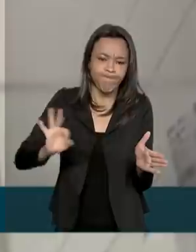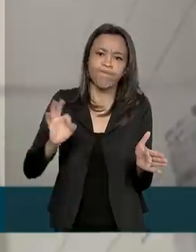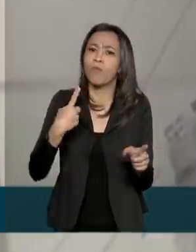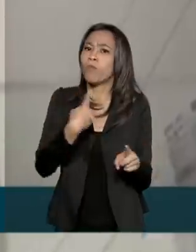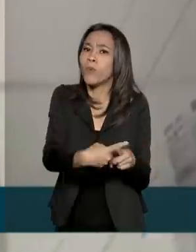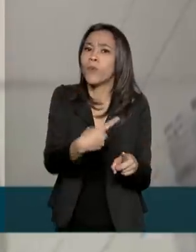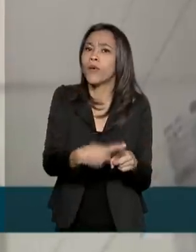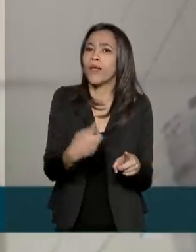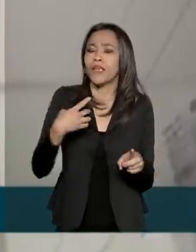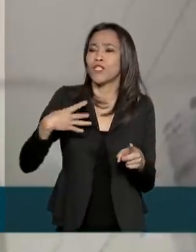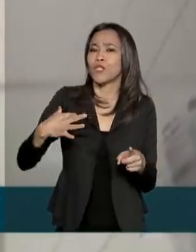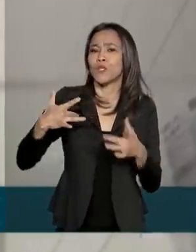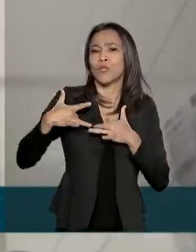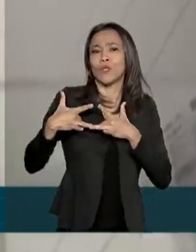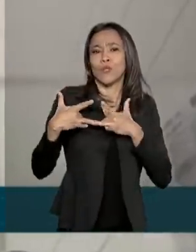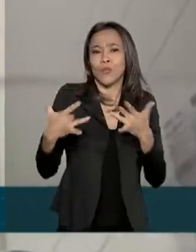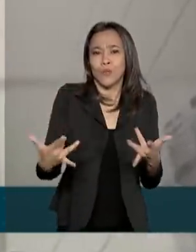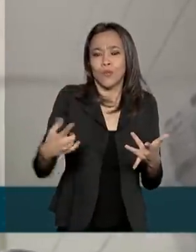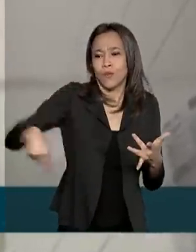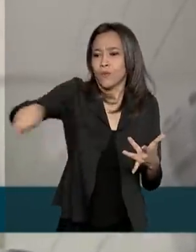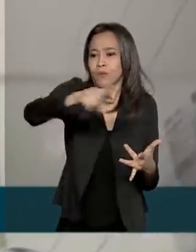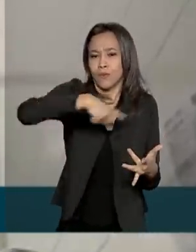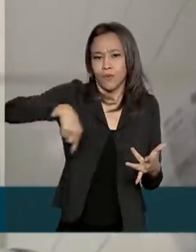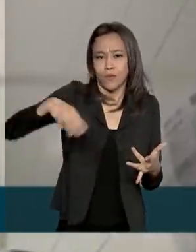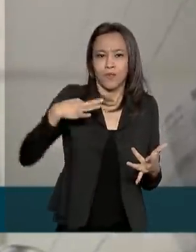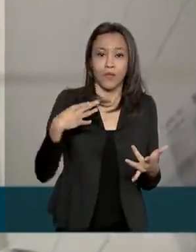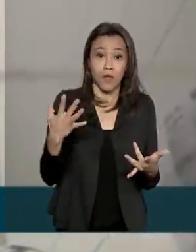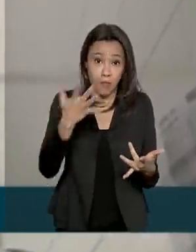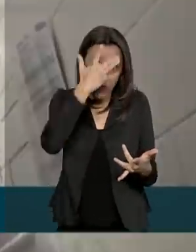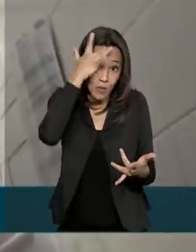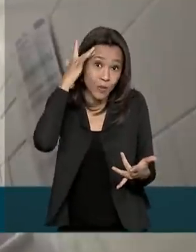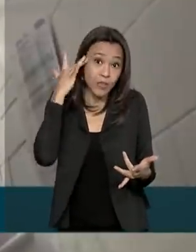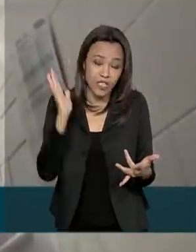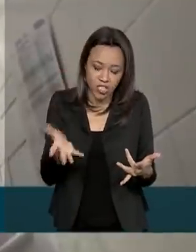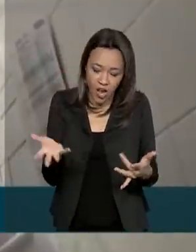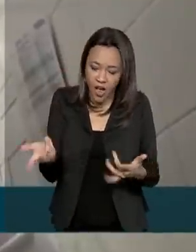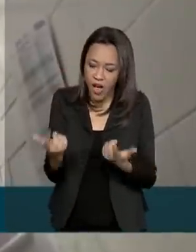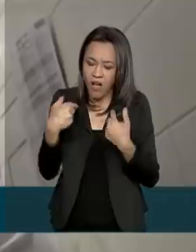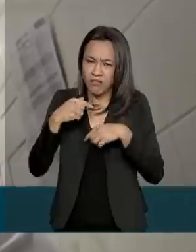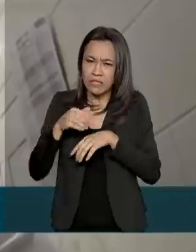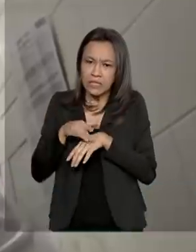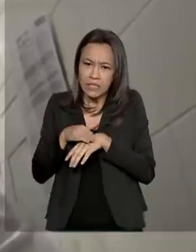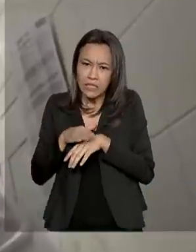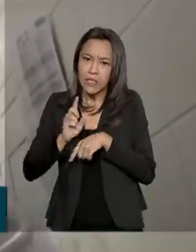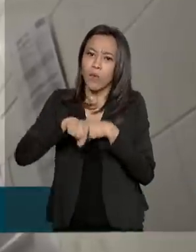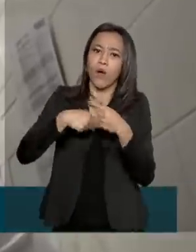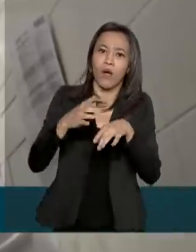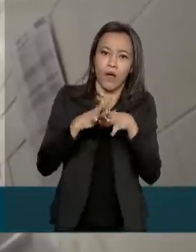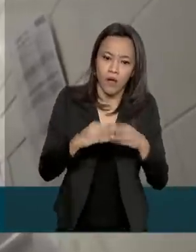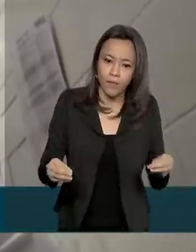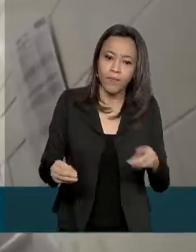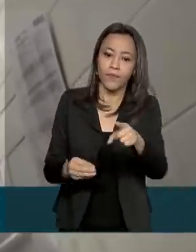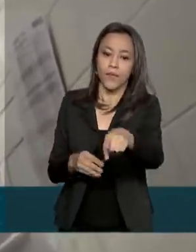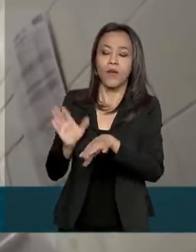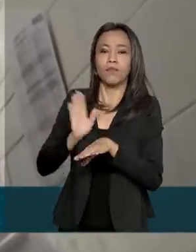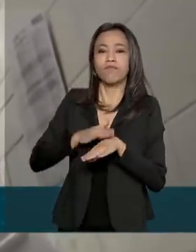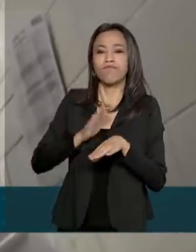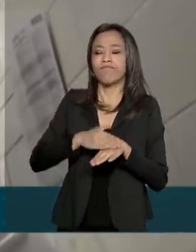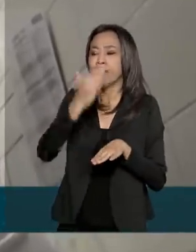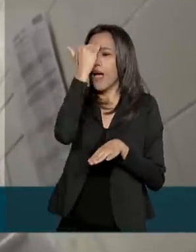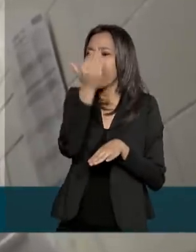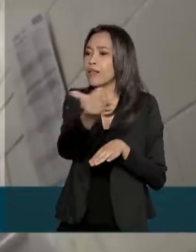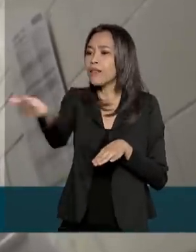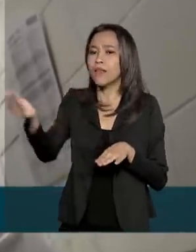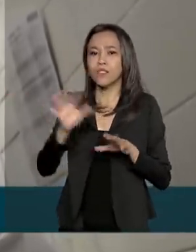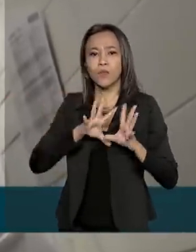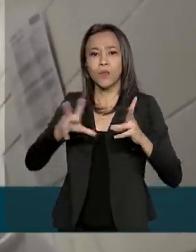contar com a solidariedade de quem já enfrentou a doença. Eu aproveito para agradecer a eles em nome de toda a equipe, por estarem